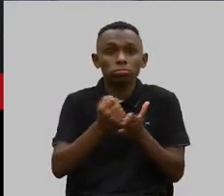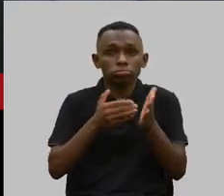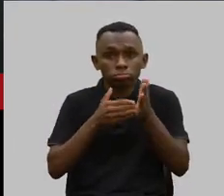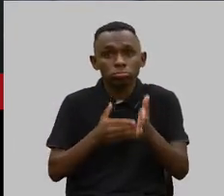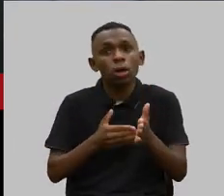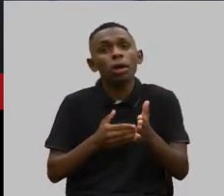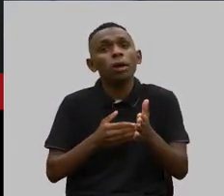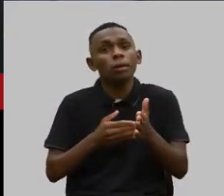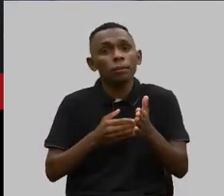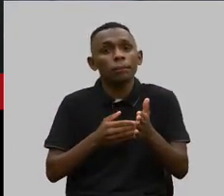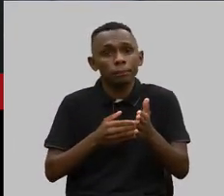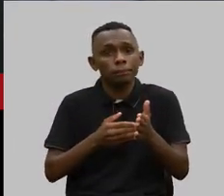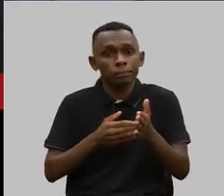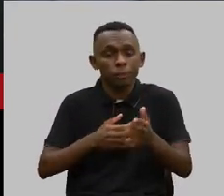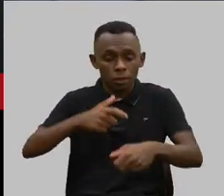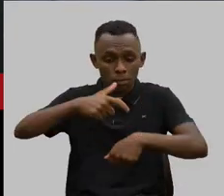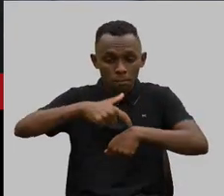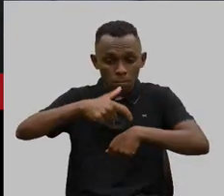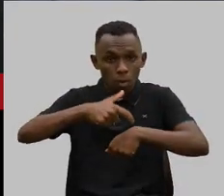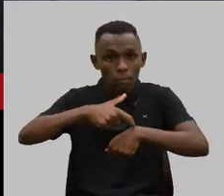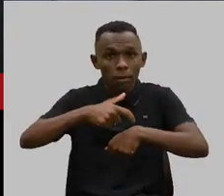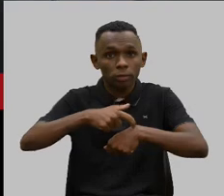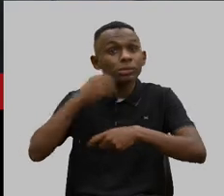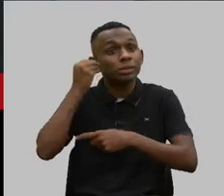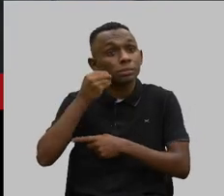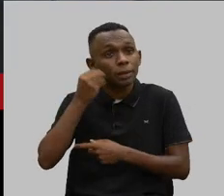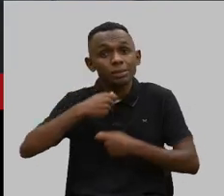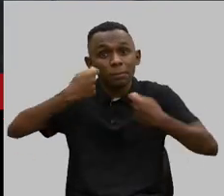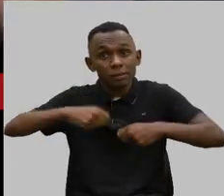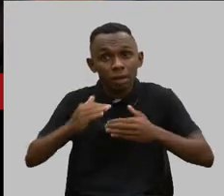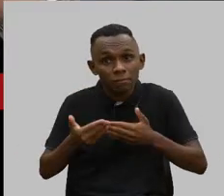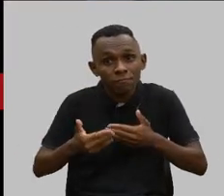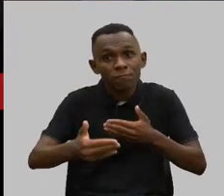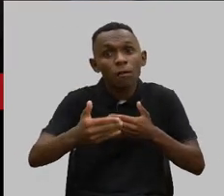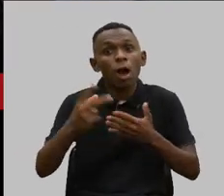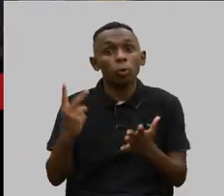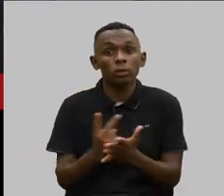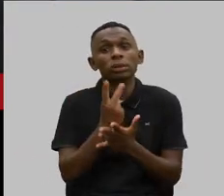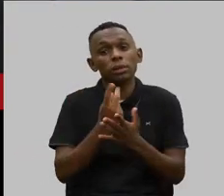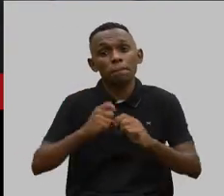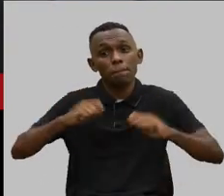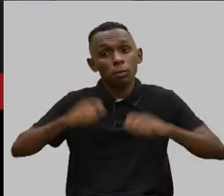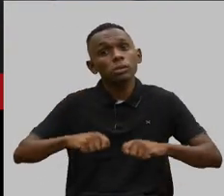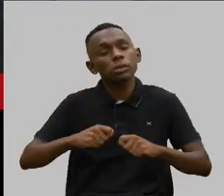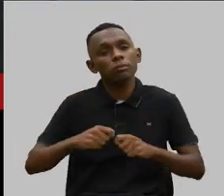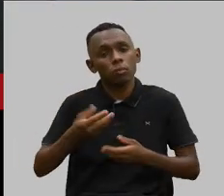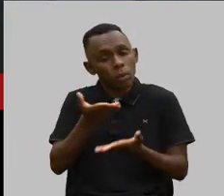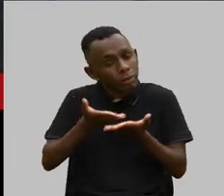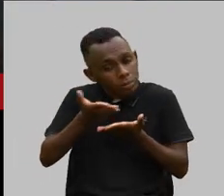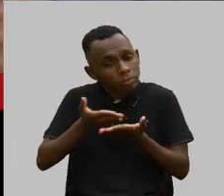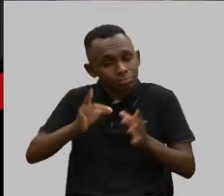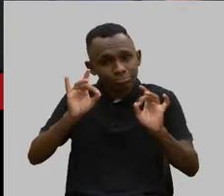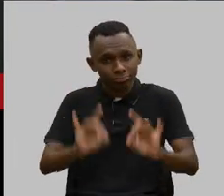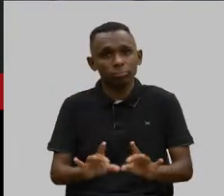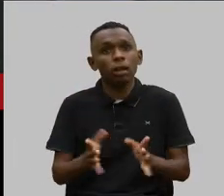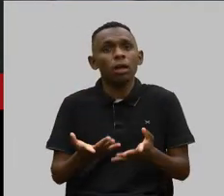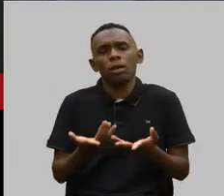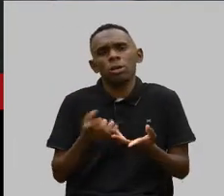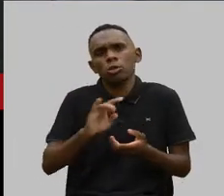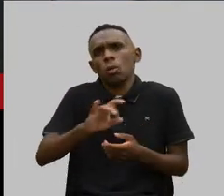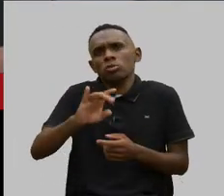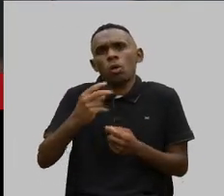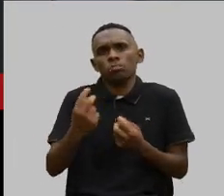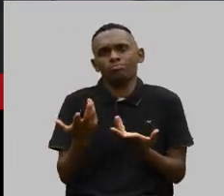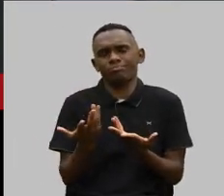no momento dessas situações acontecerem futuramente. E não simplesmente nos virar as costas para nós, nos deixar para trás,